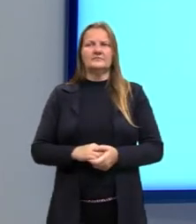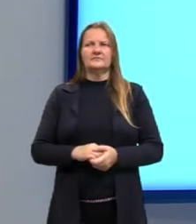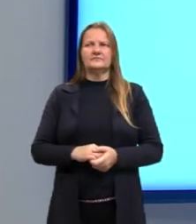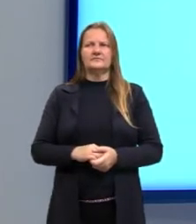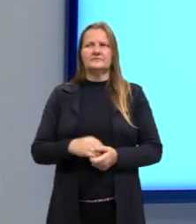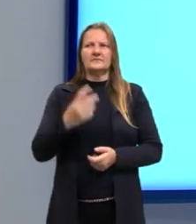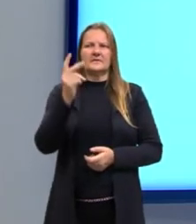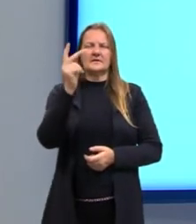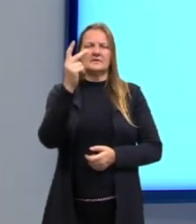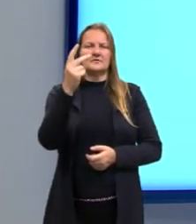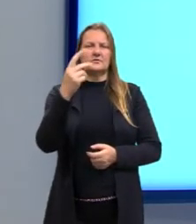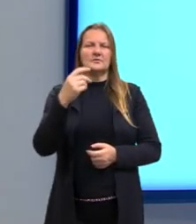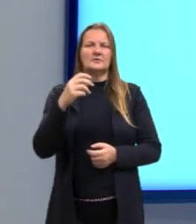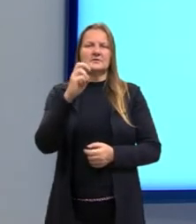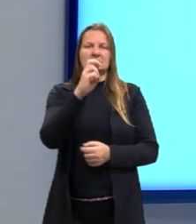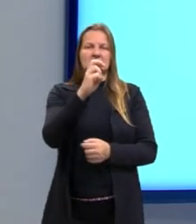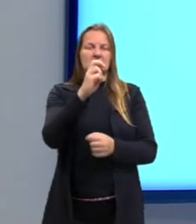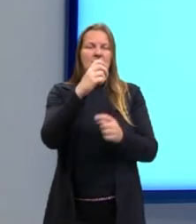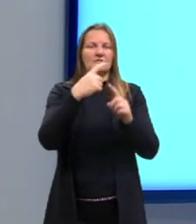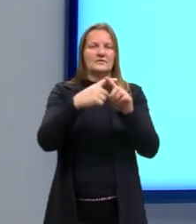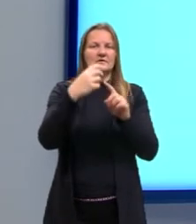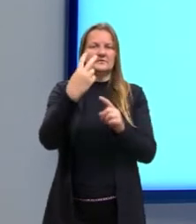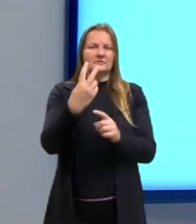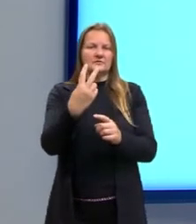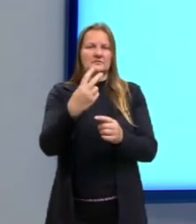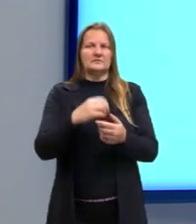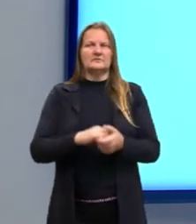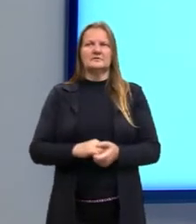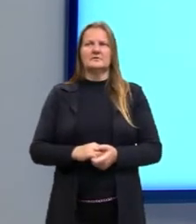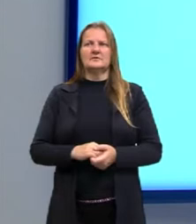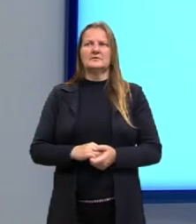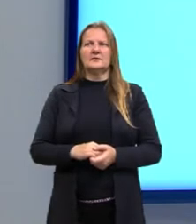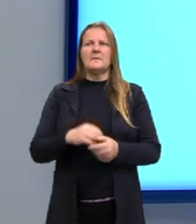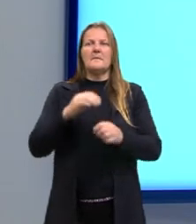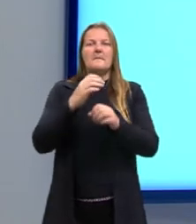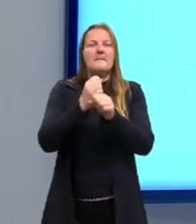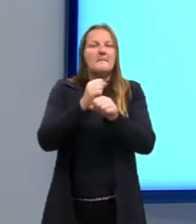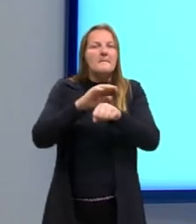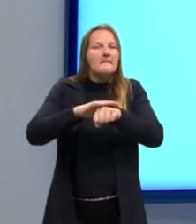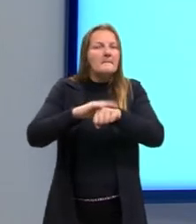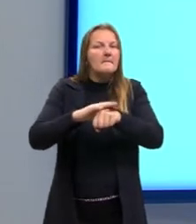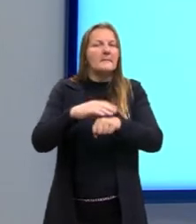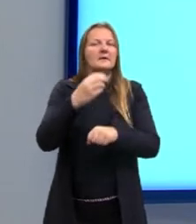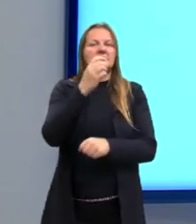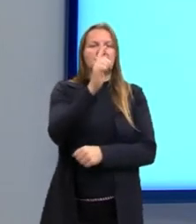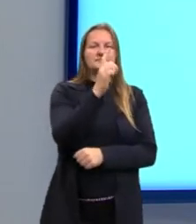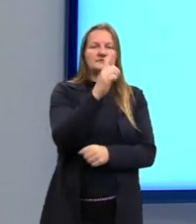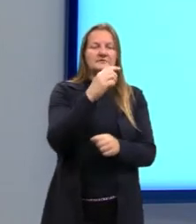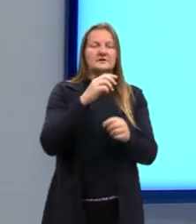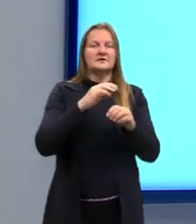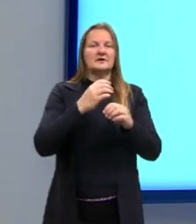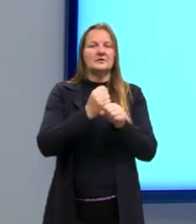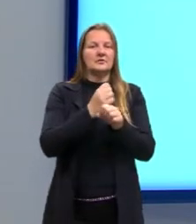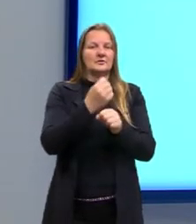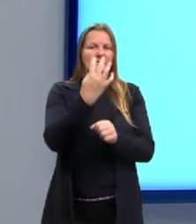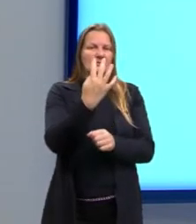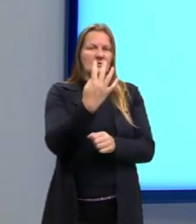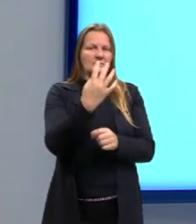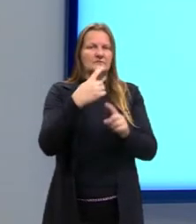uma história, a nota 5, vezes o peso 2, mais geografia, nota 4,